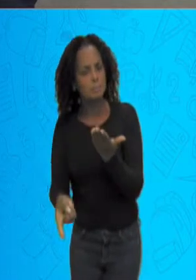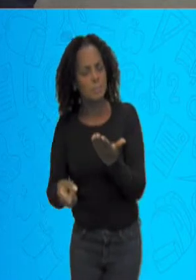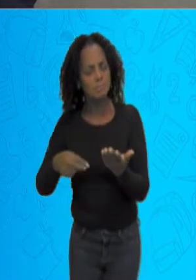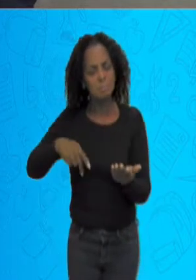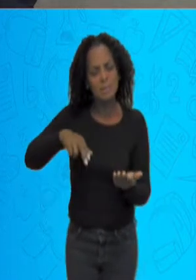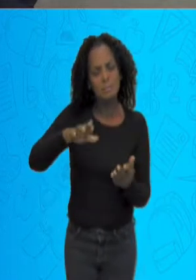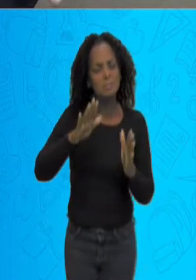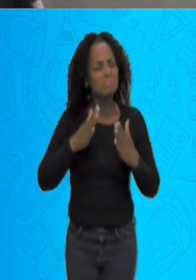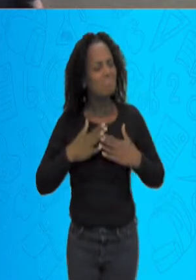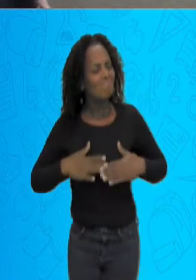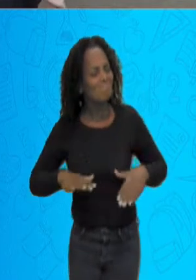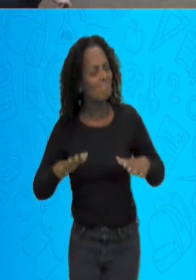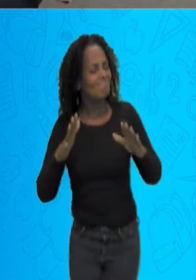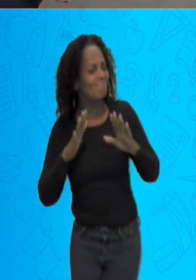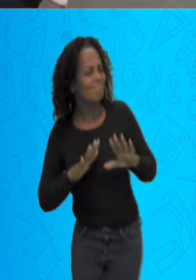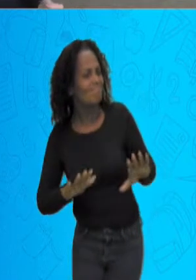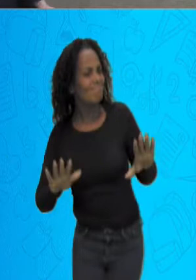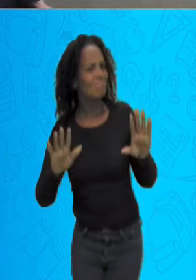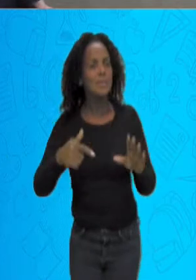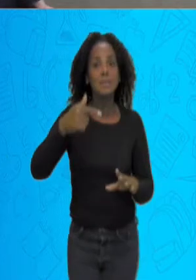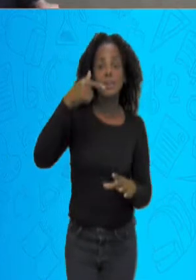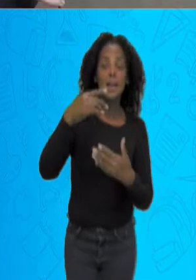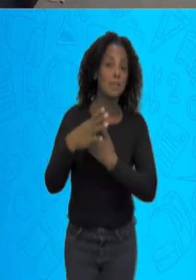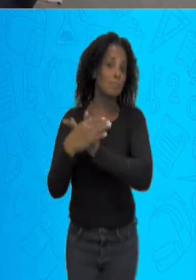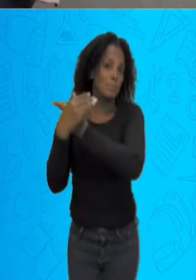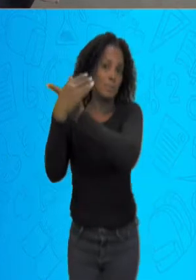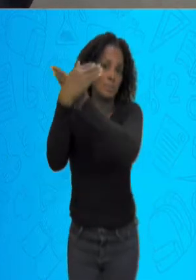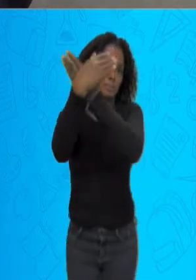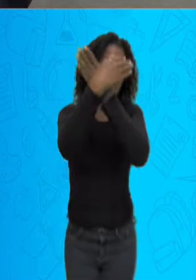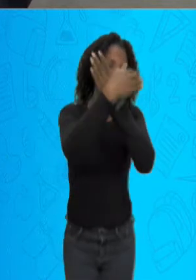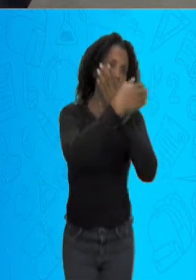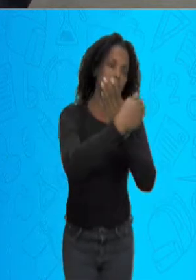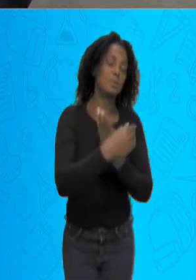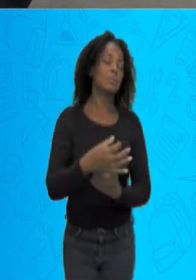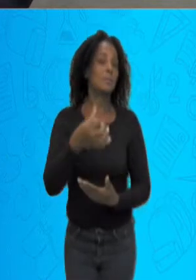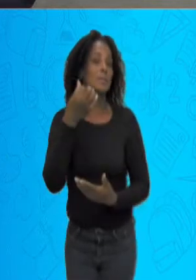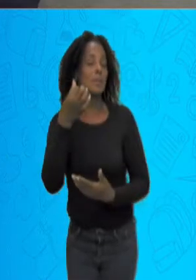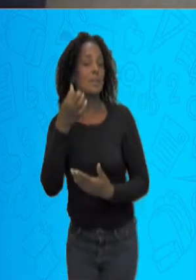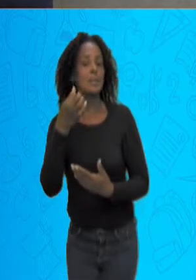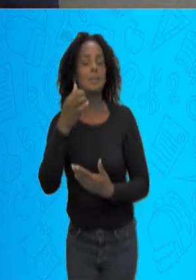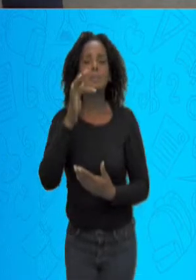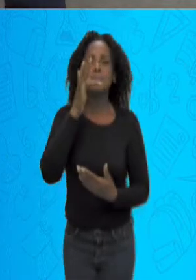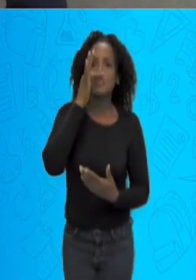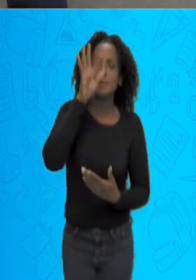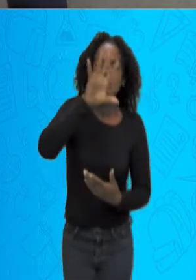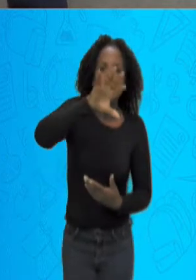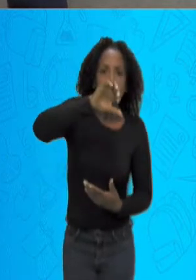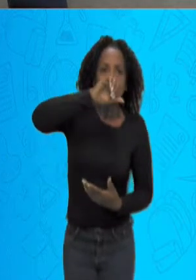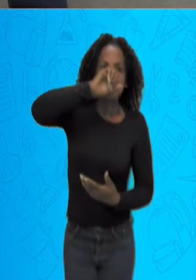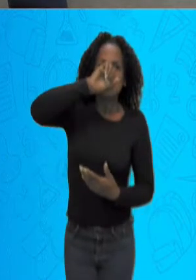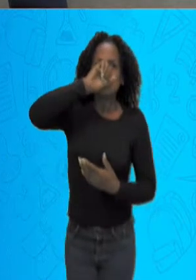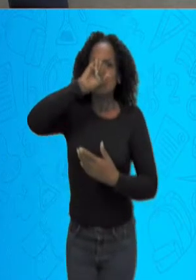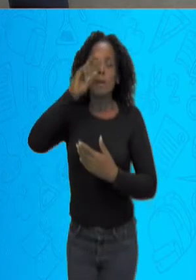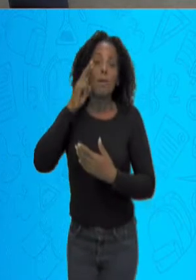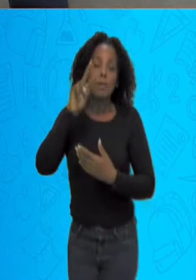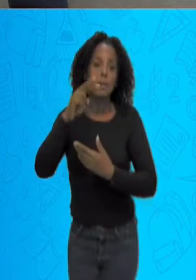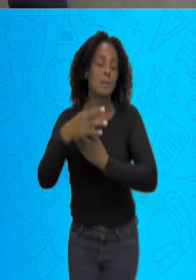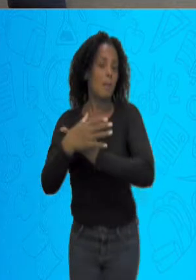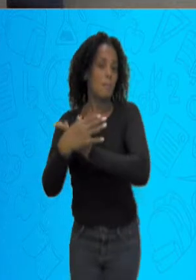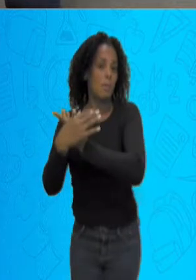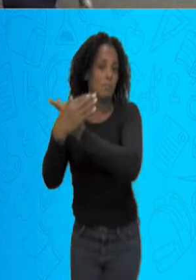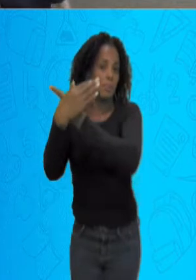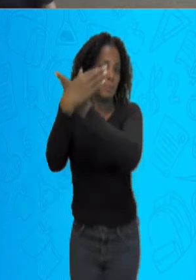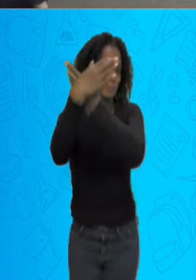devagar. Sete borboletas voam sobre os seis jacintos. Olha as borboletas voando aqui sobre os